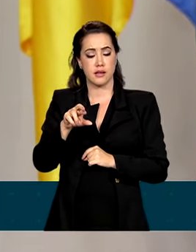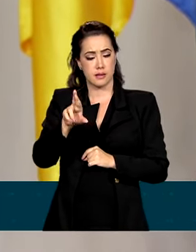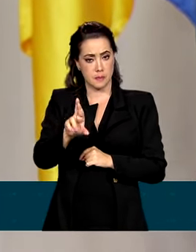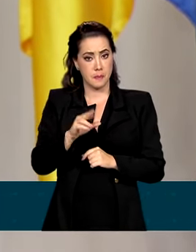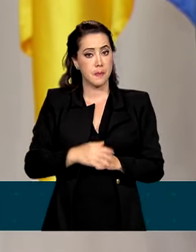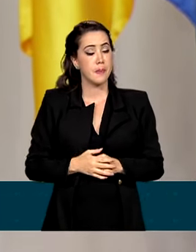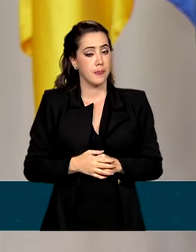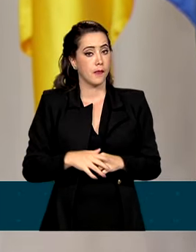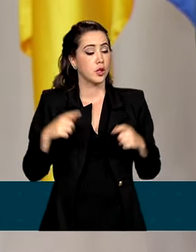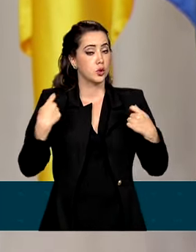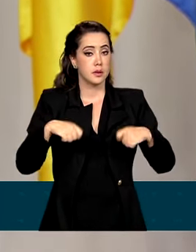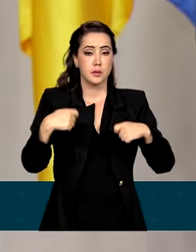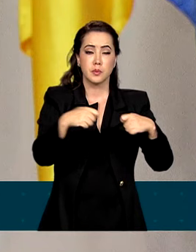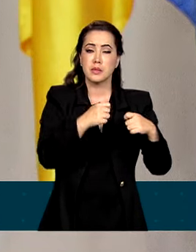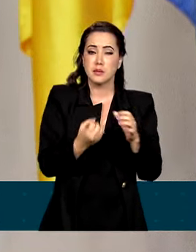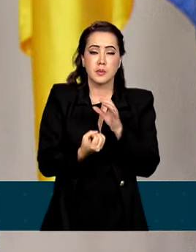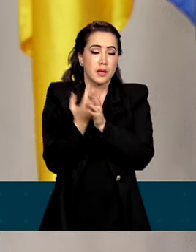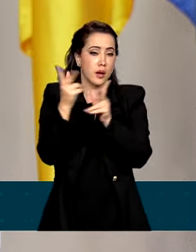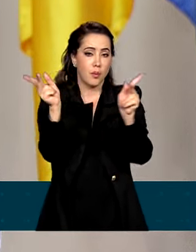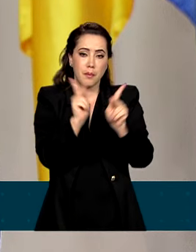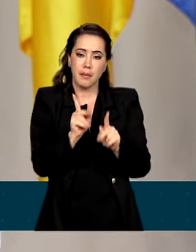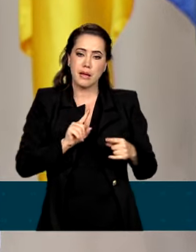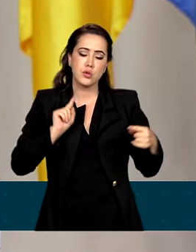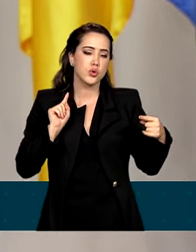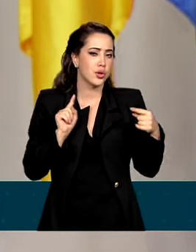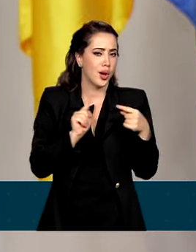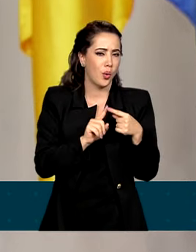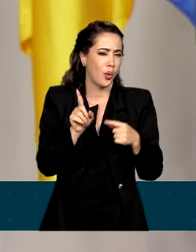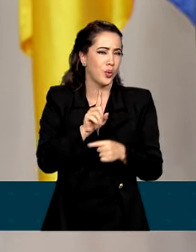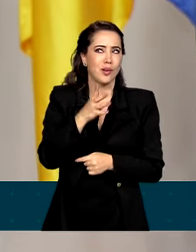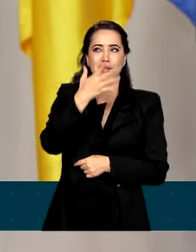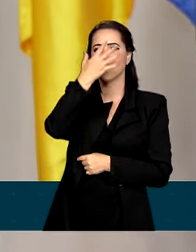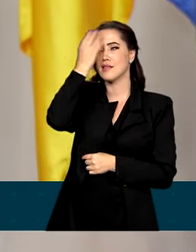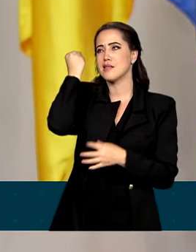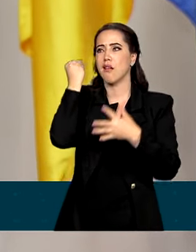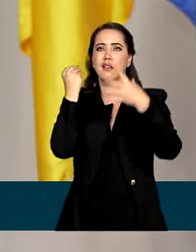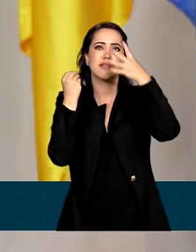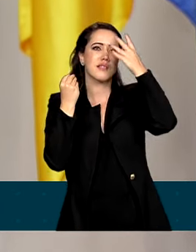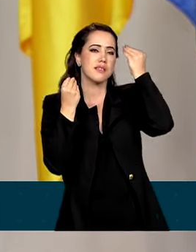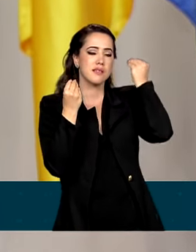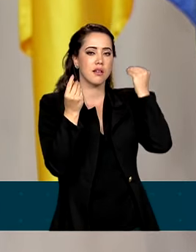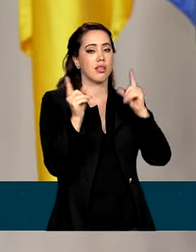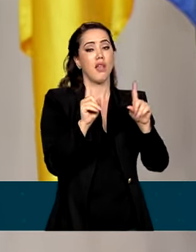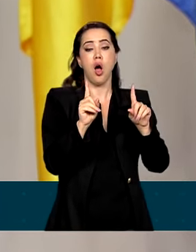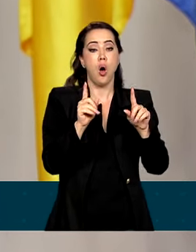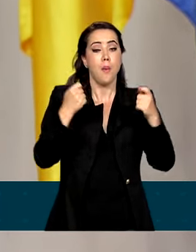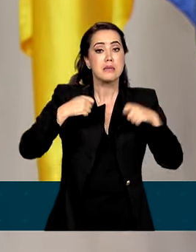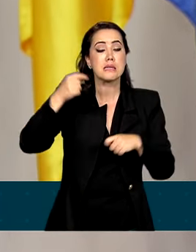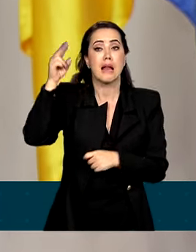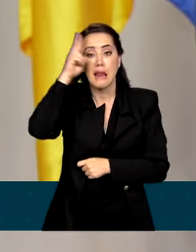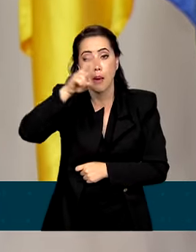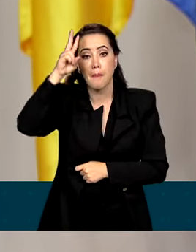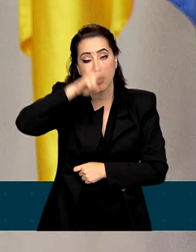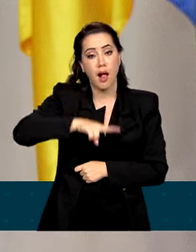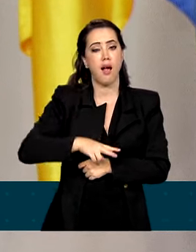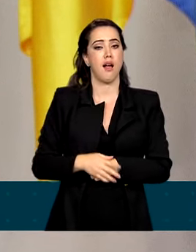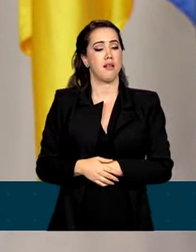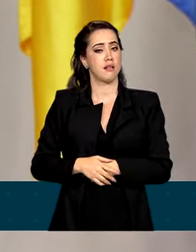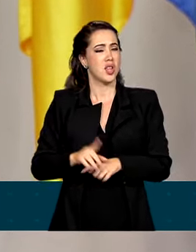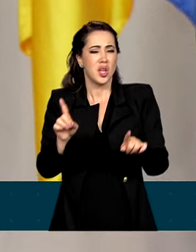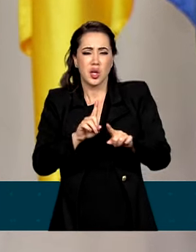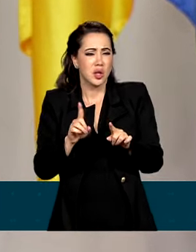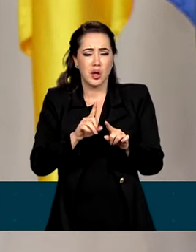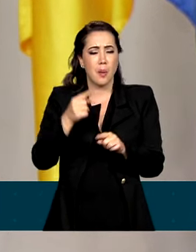Precisamos fundar uma paz baseada não no esquecimento, mas na memória. Não na violência, mas na